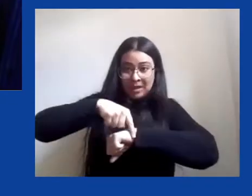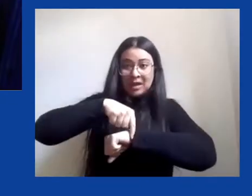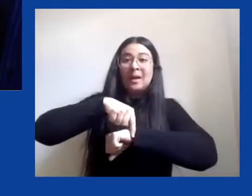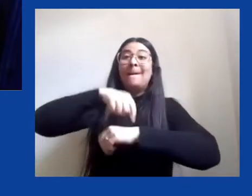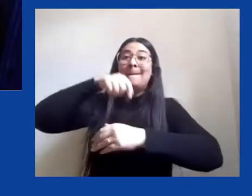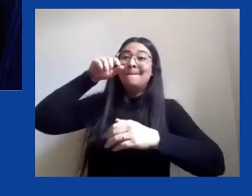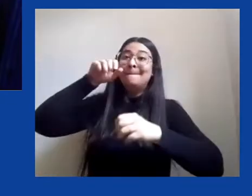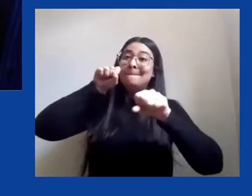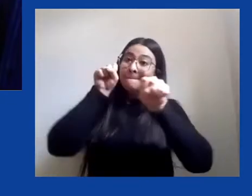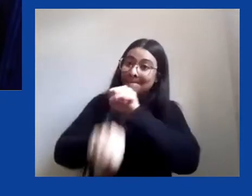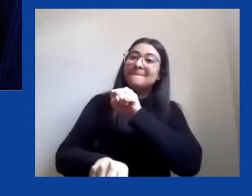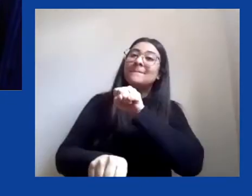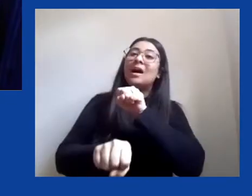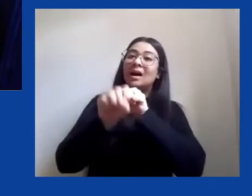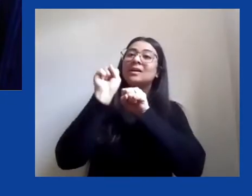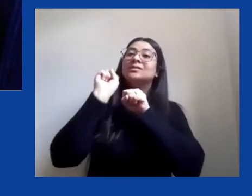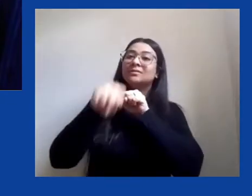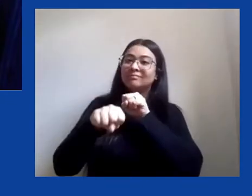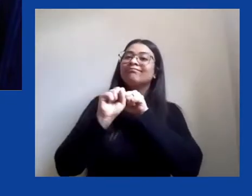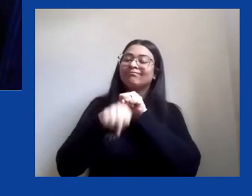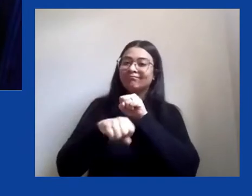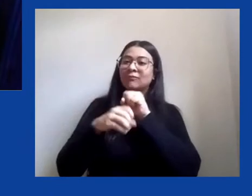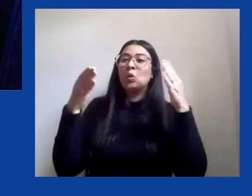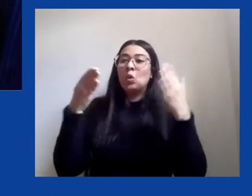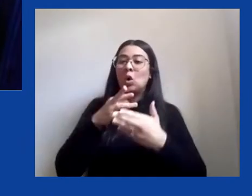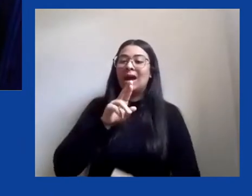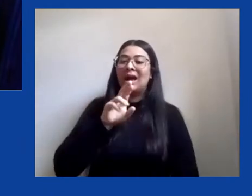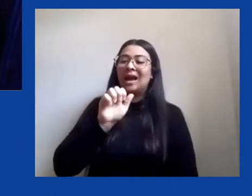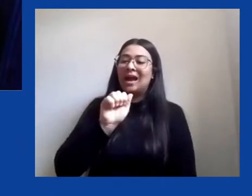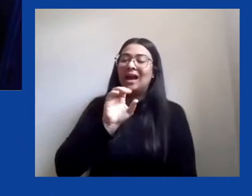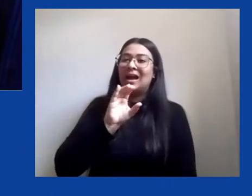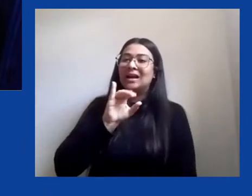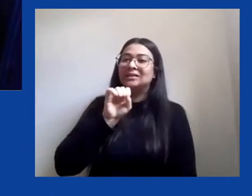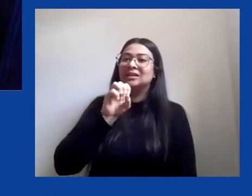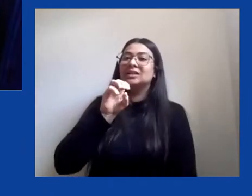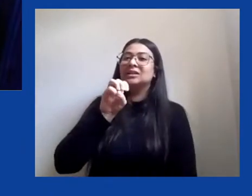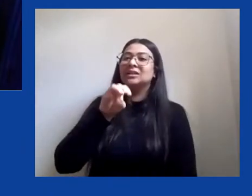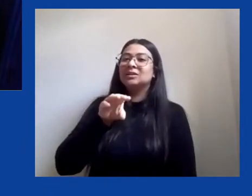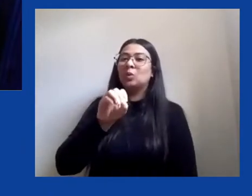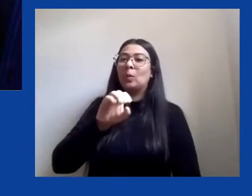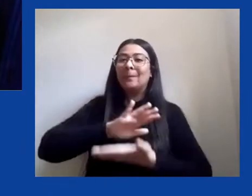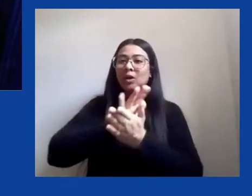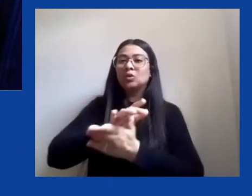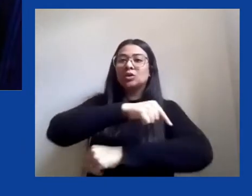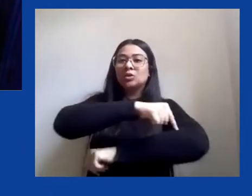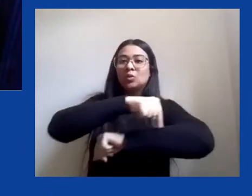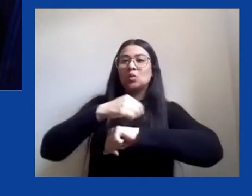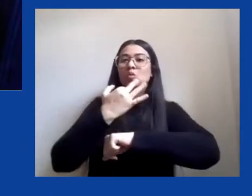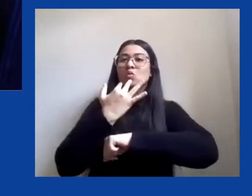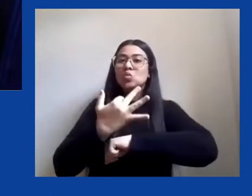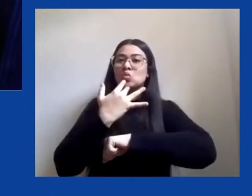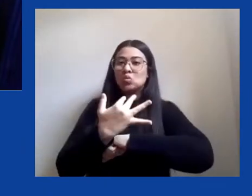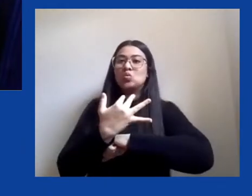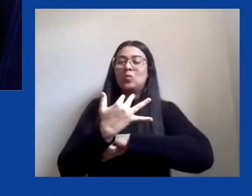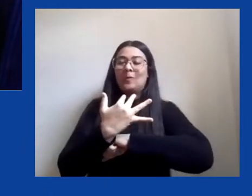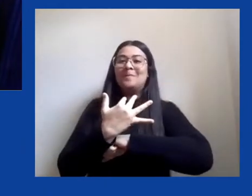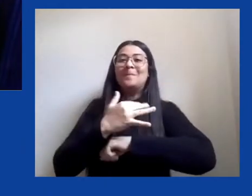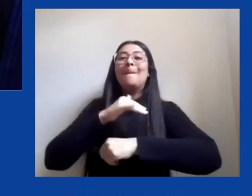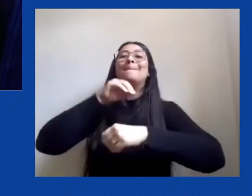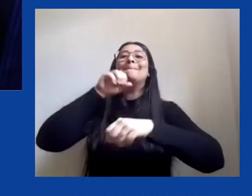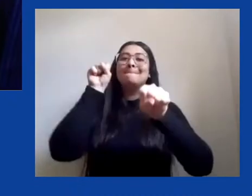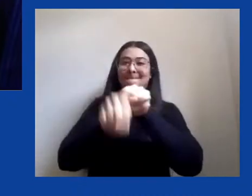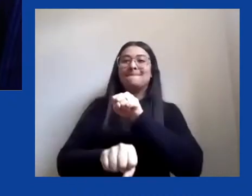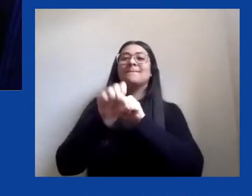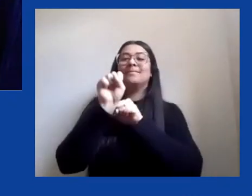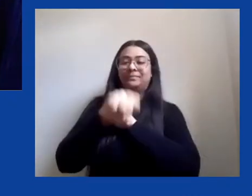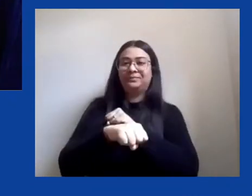leva à morte. De acordo com o Atlas da Violência de 2020, o número de homicídios de